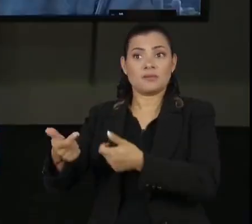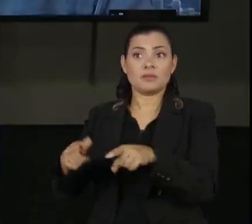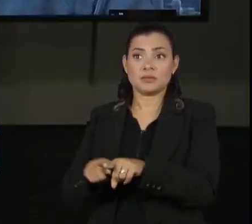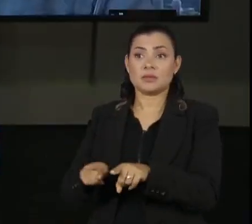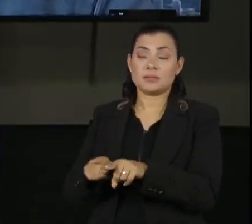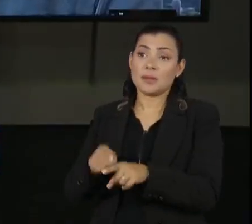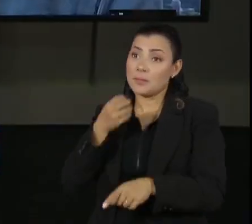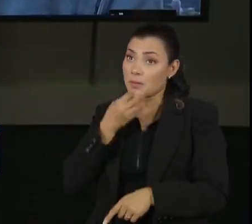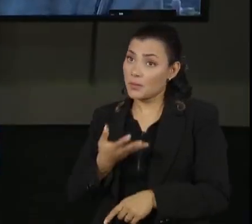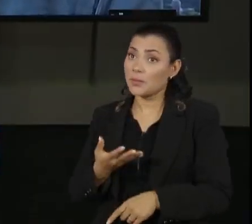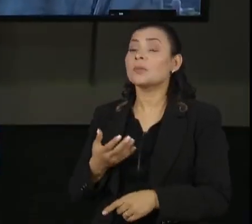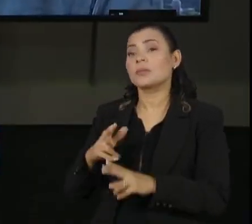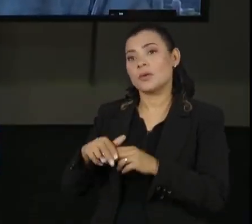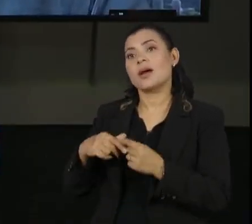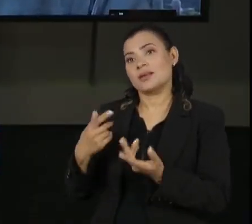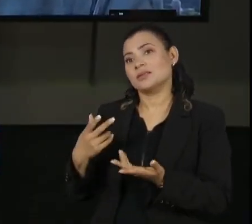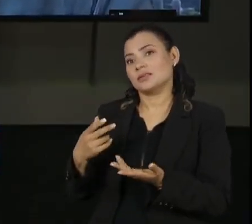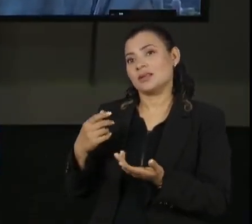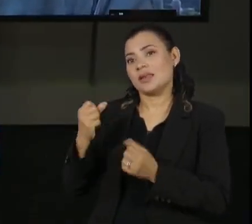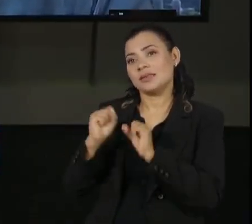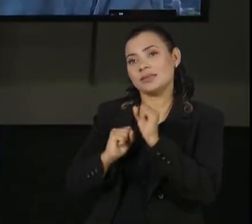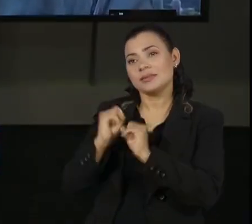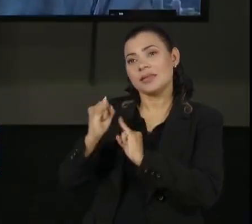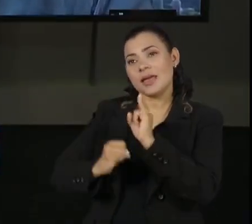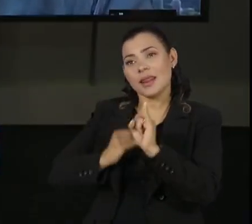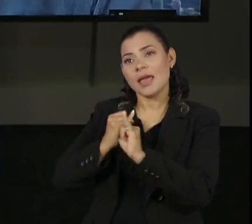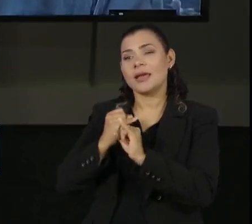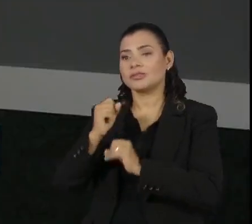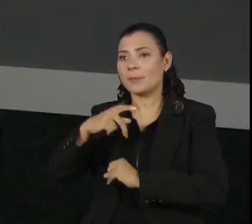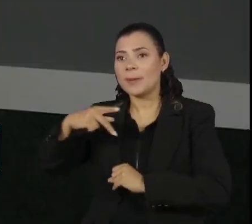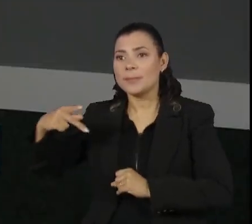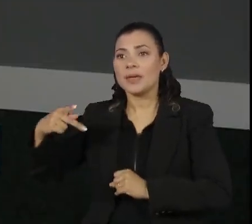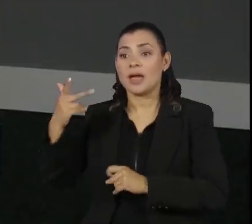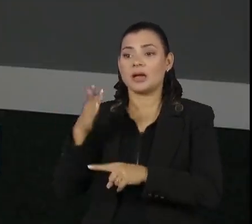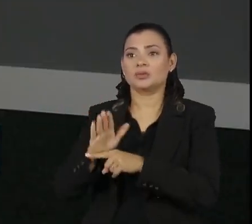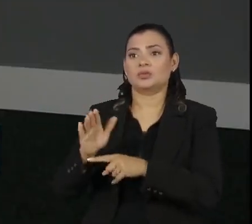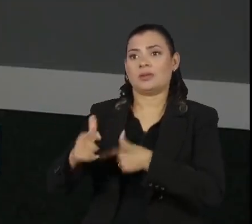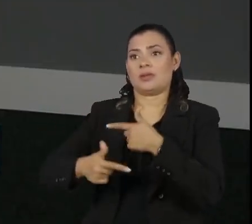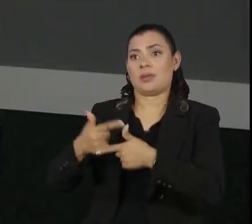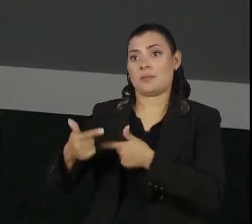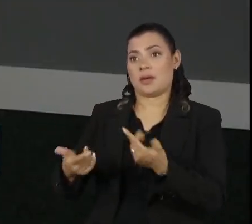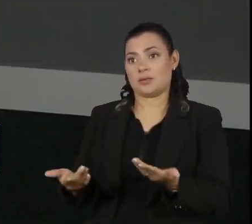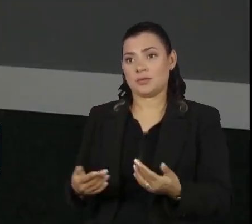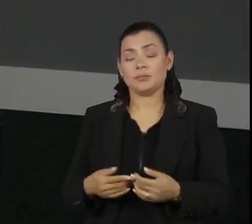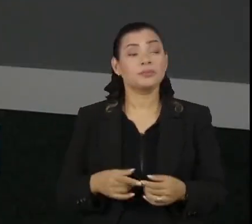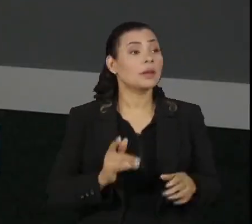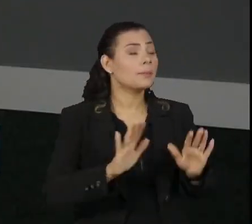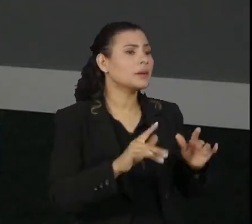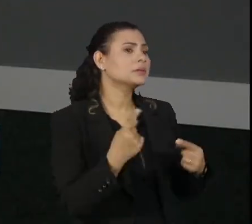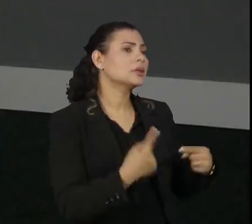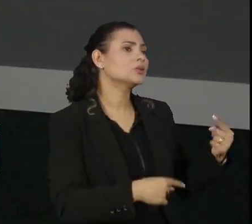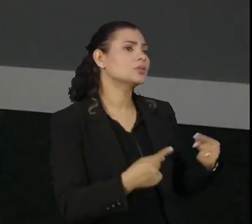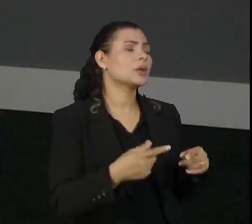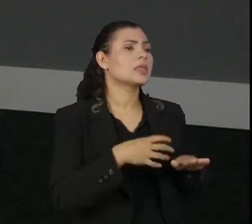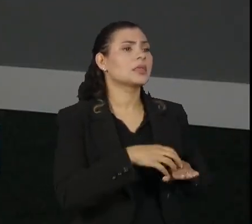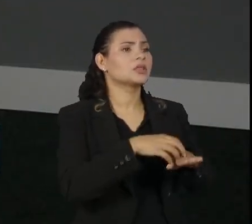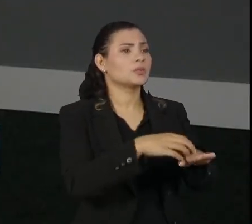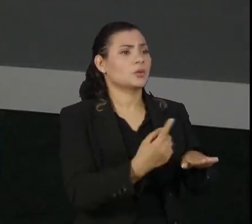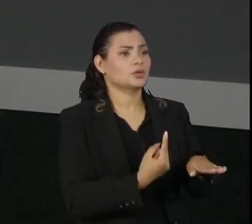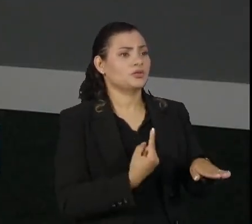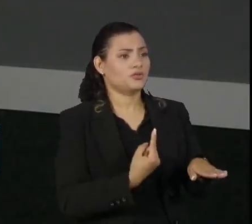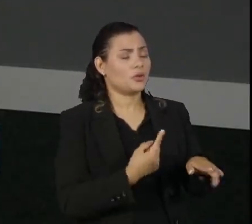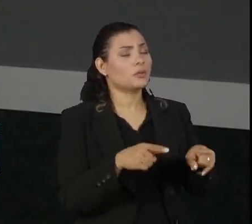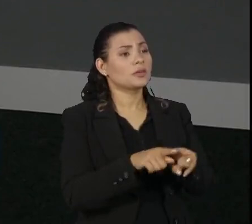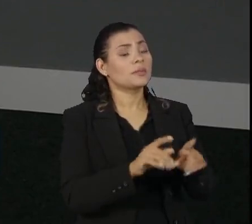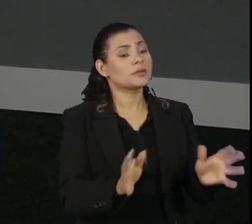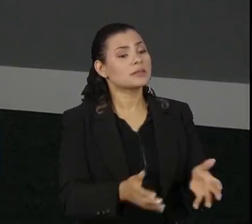se contratam através da internet com os aplicativos. E tem a discussão entre o transporte individual e o